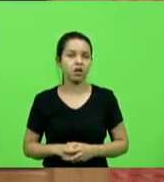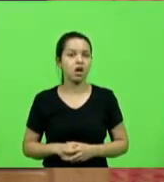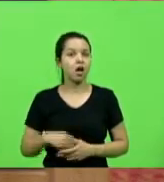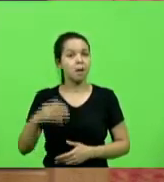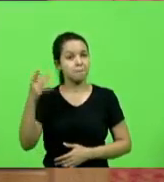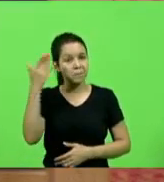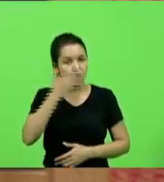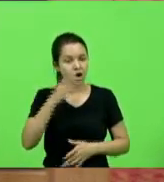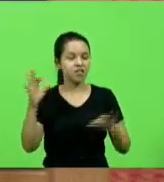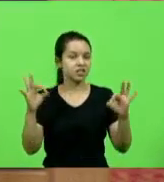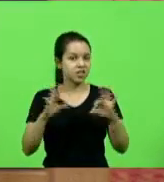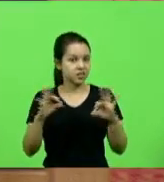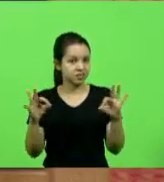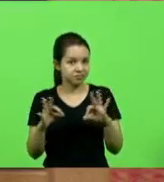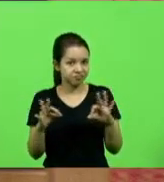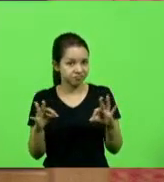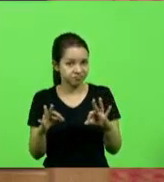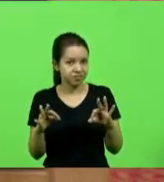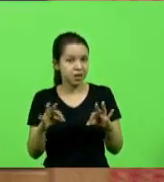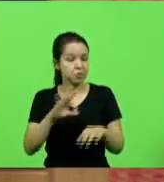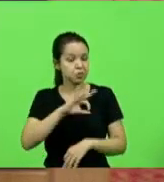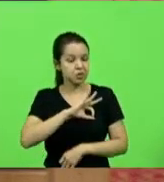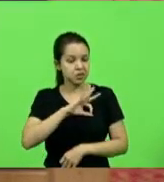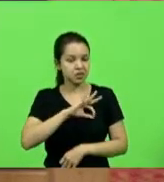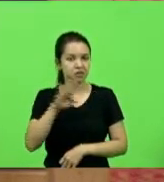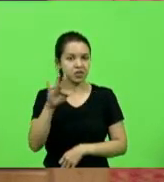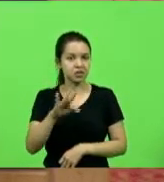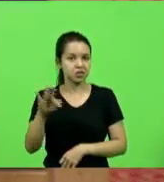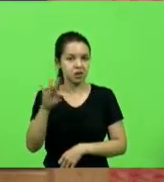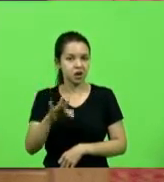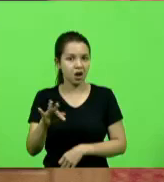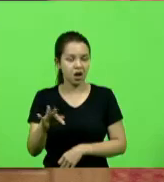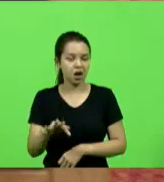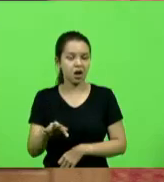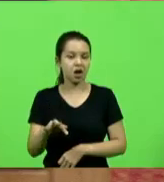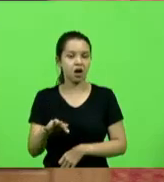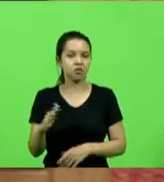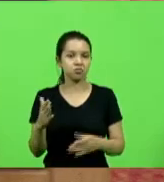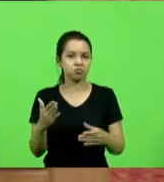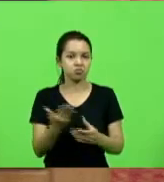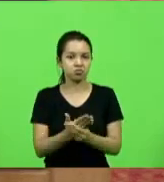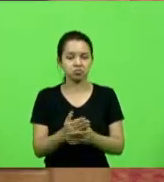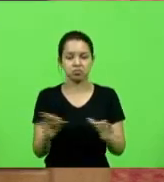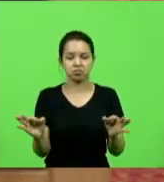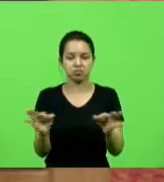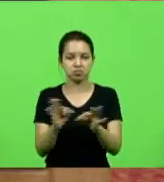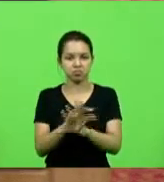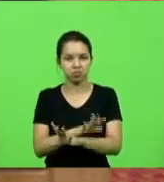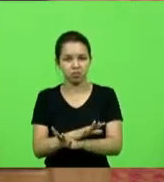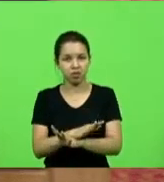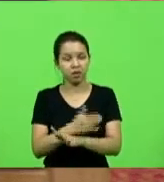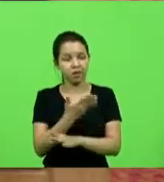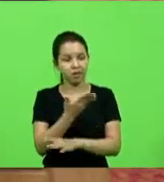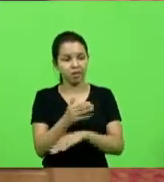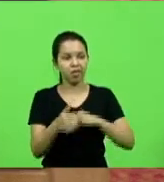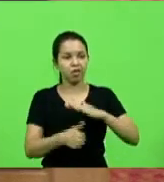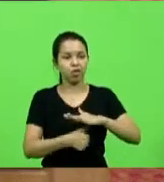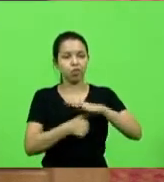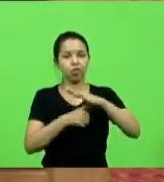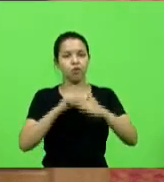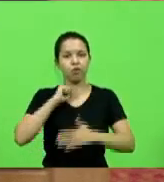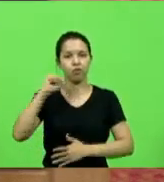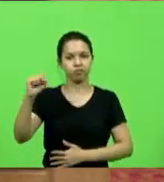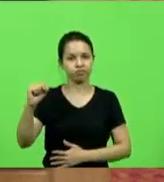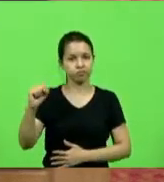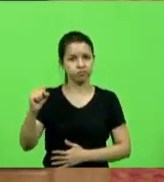Federal encerra inquérito que levou o reitor canceleiro ao suicídio. e agora quem é que